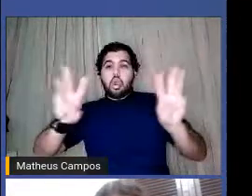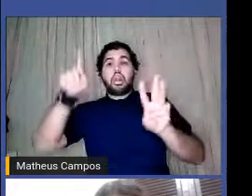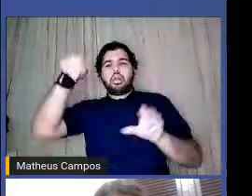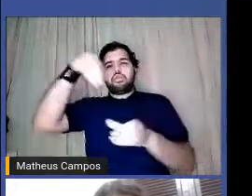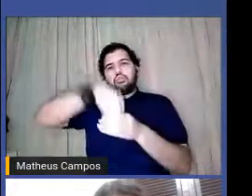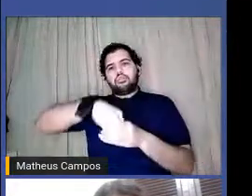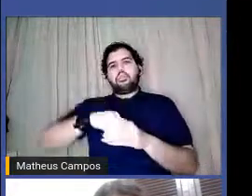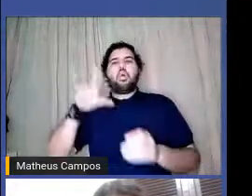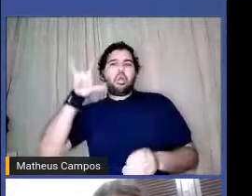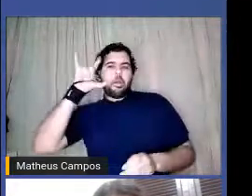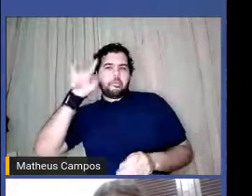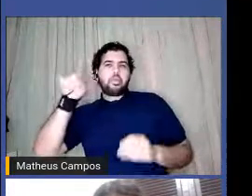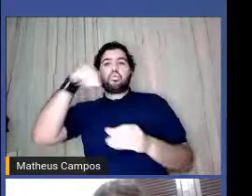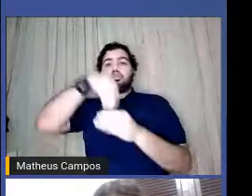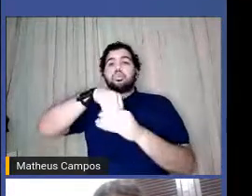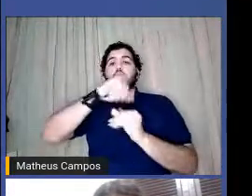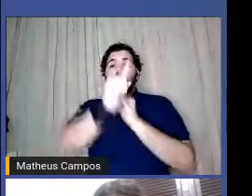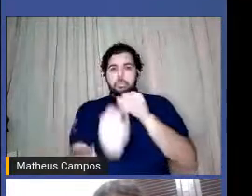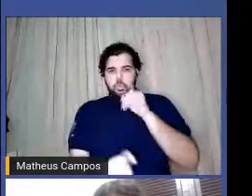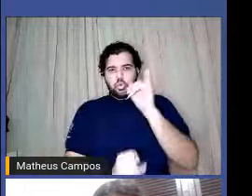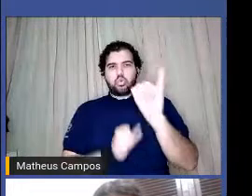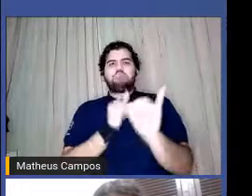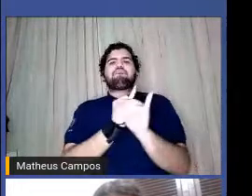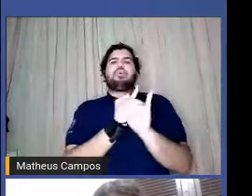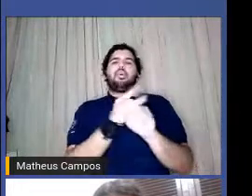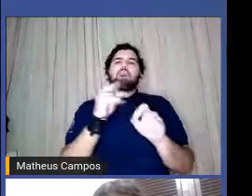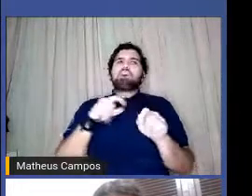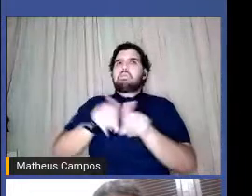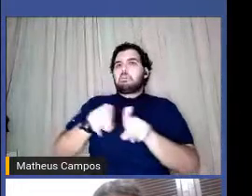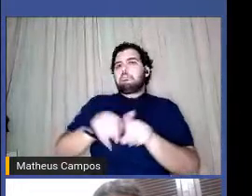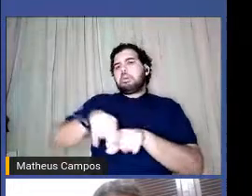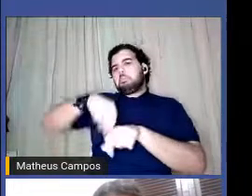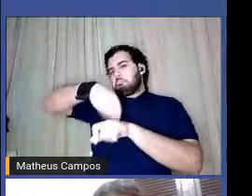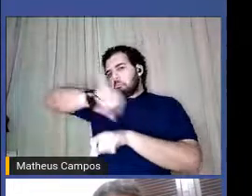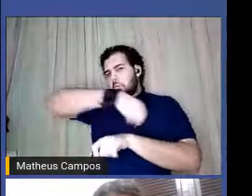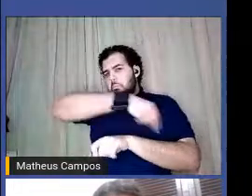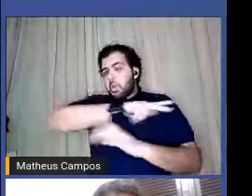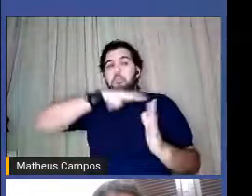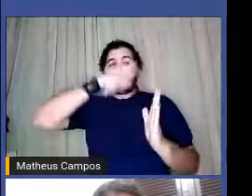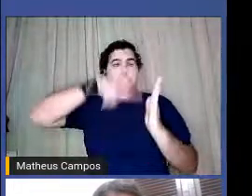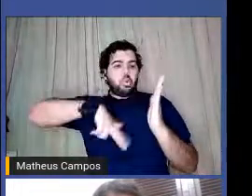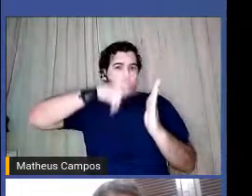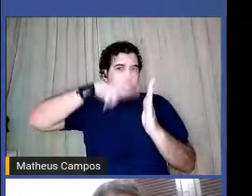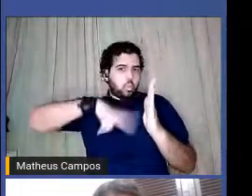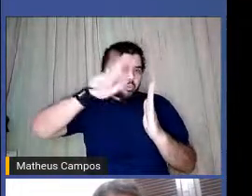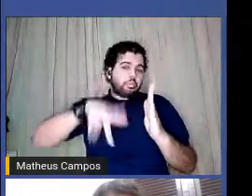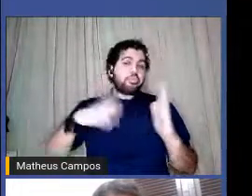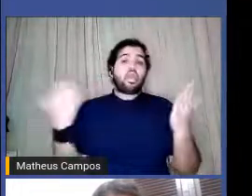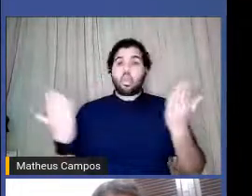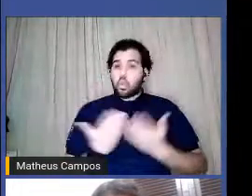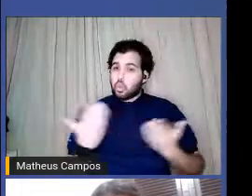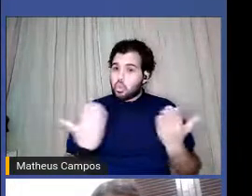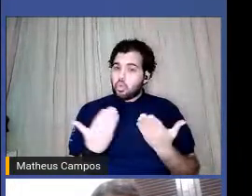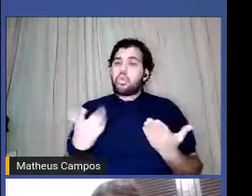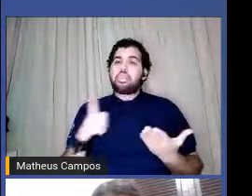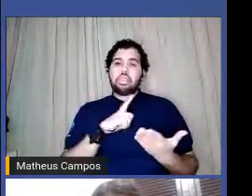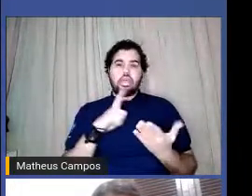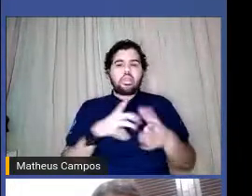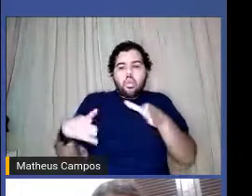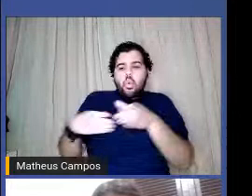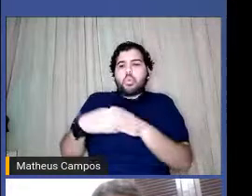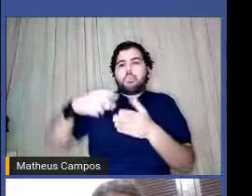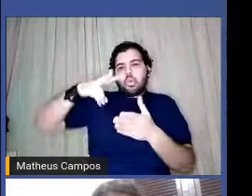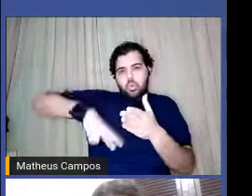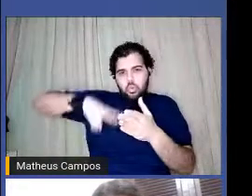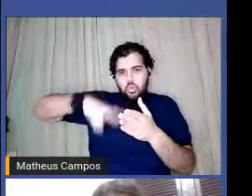página na internet para partilhar leituras, né, e hoje elas têm um grupo de leitura